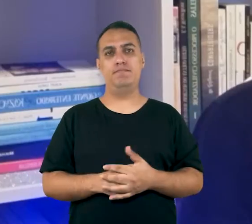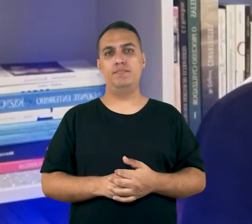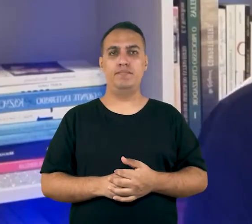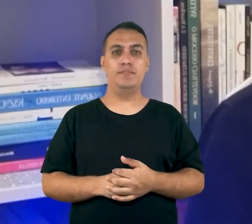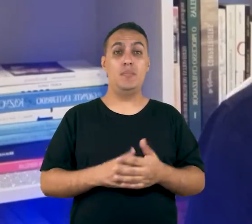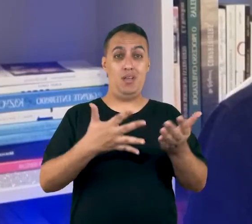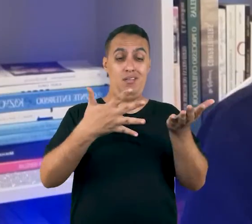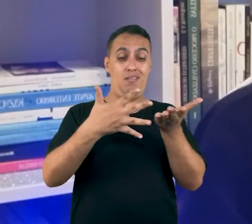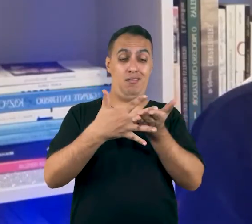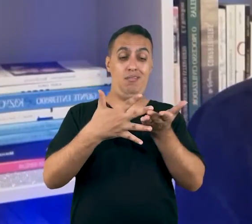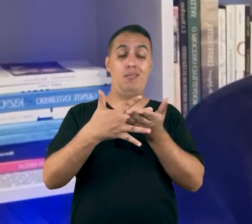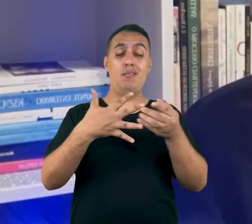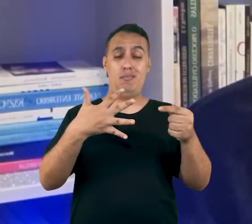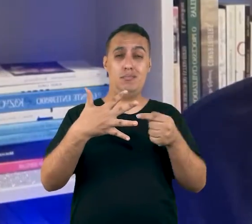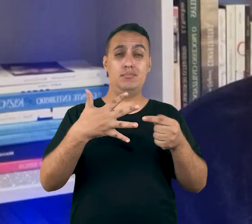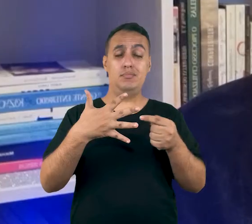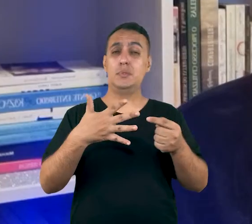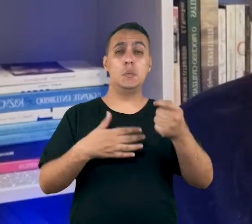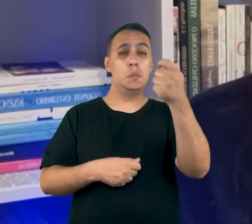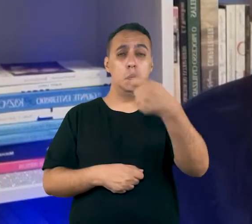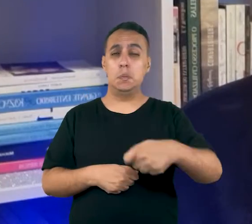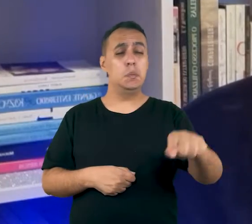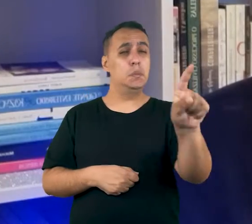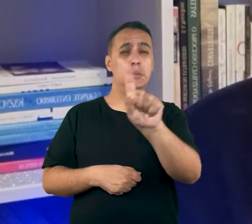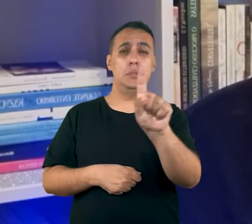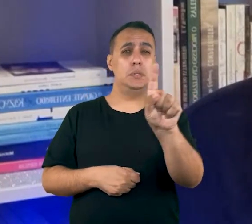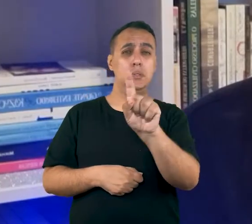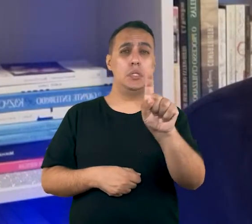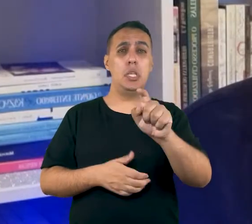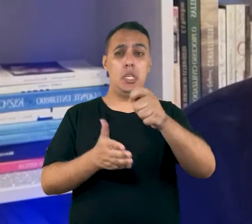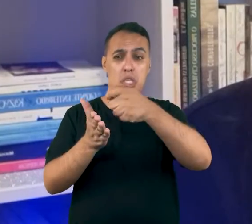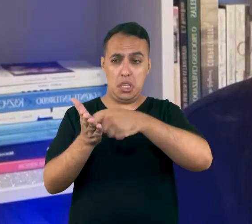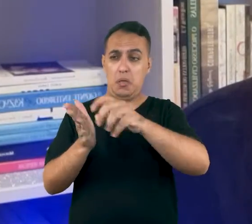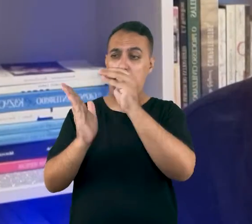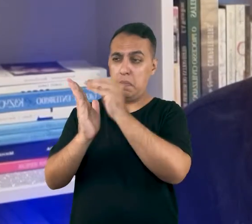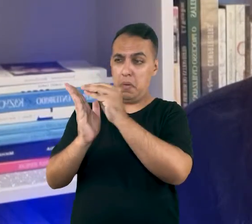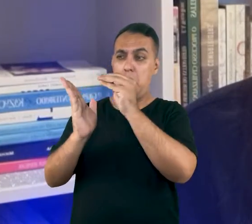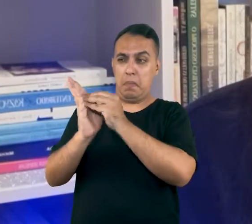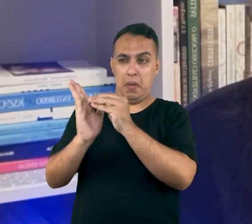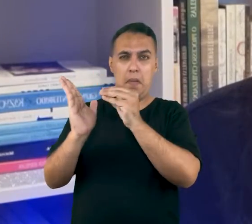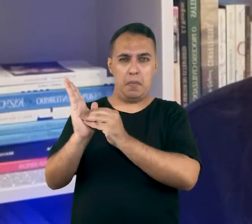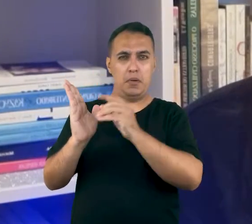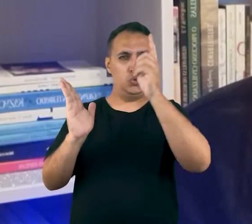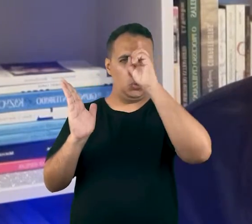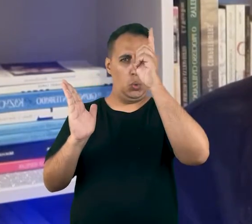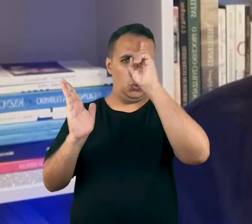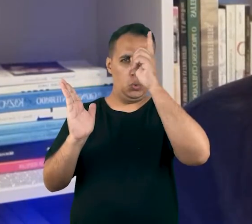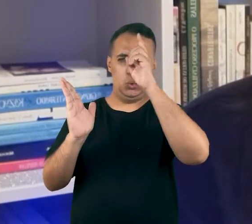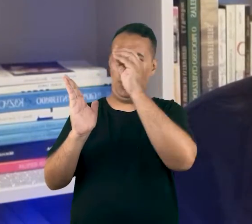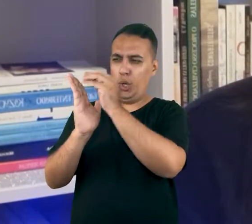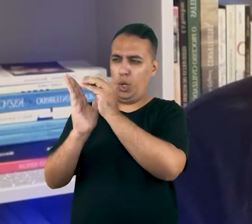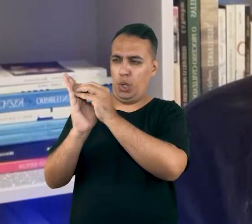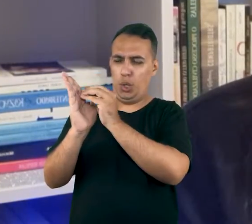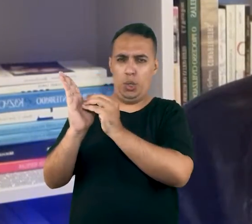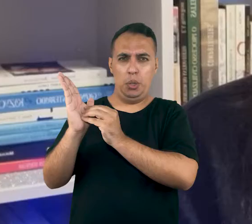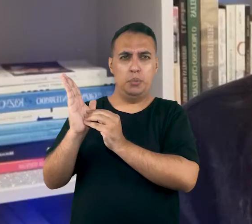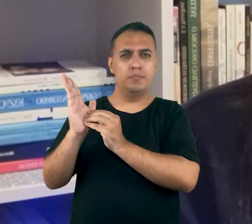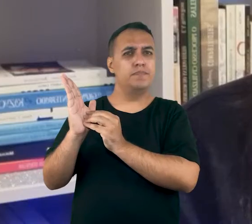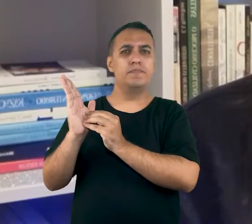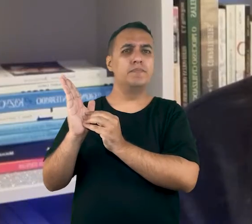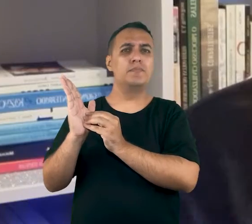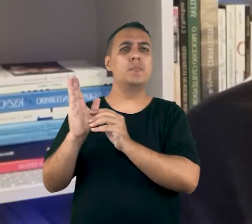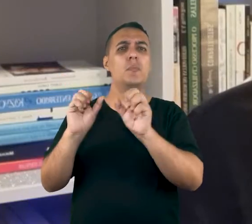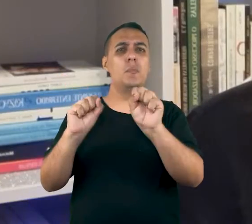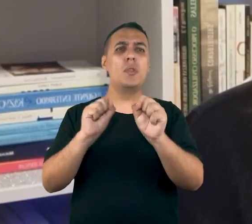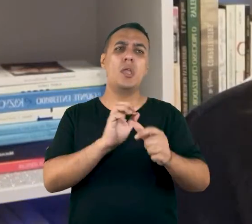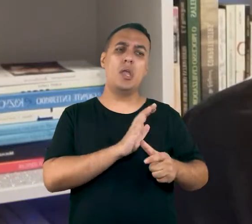Este intervalo, ele não precisa ser necessariamente anotado no cartão de ponto do empregado. Ele pode